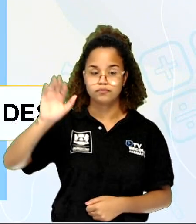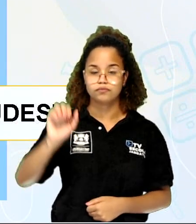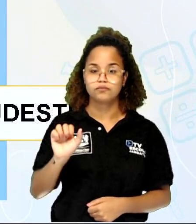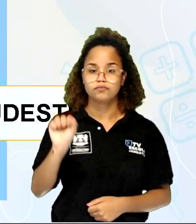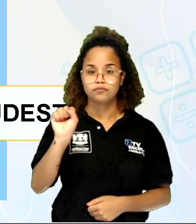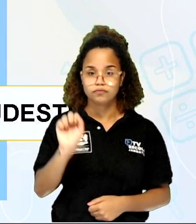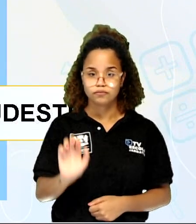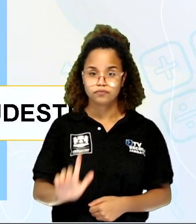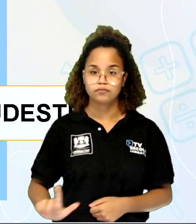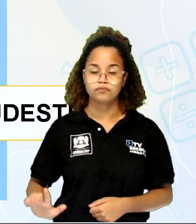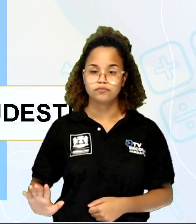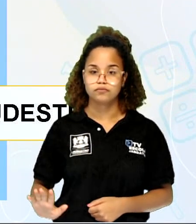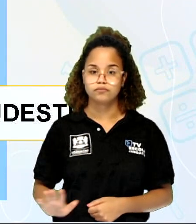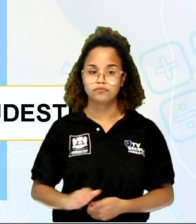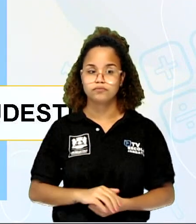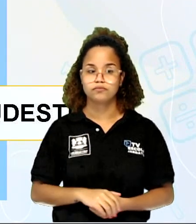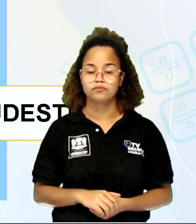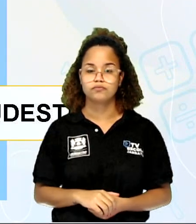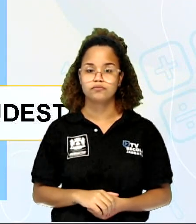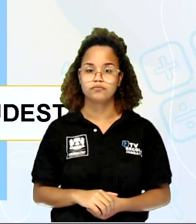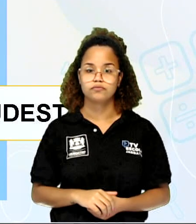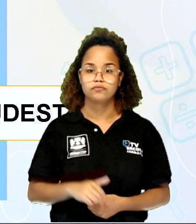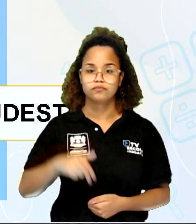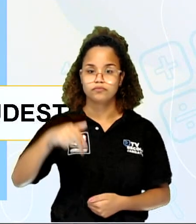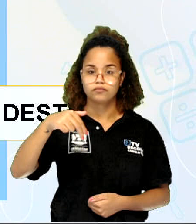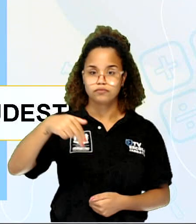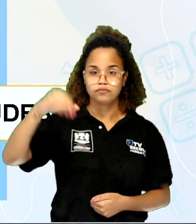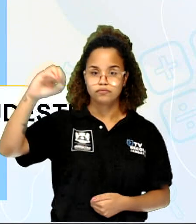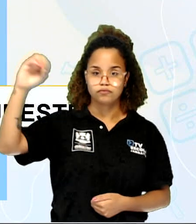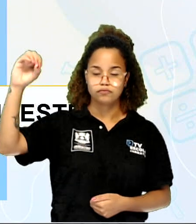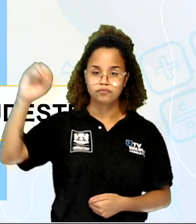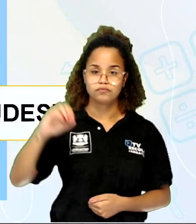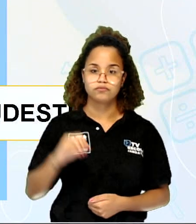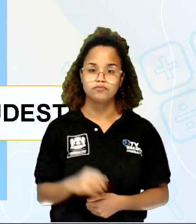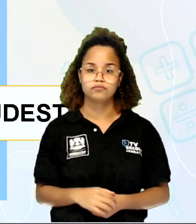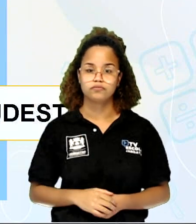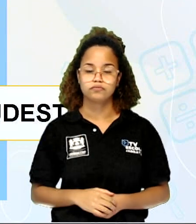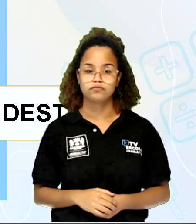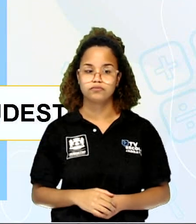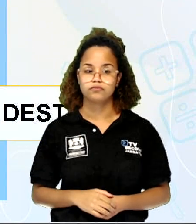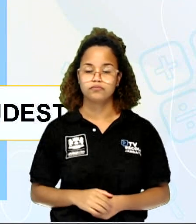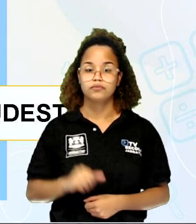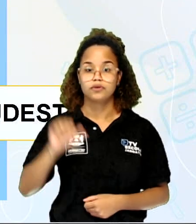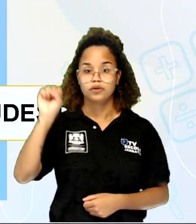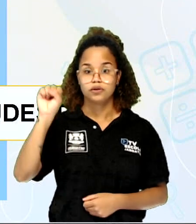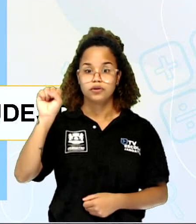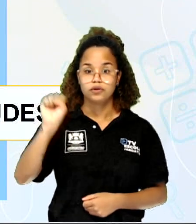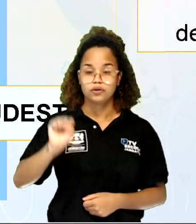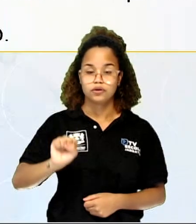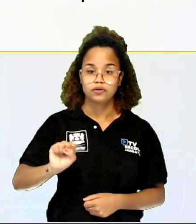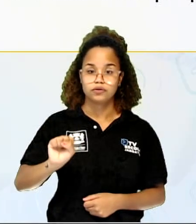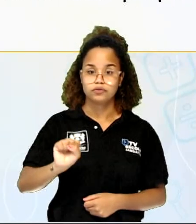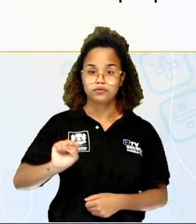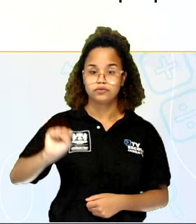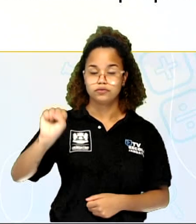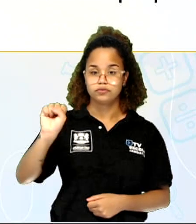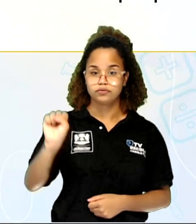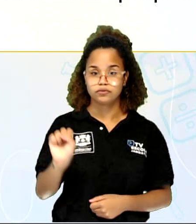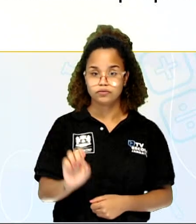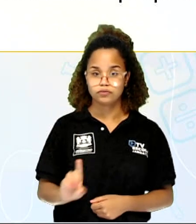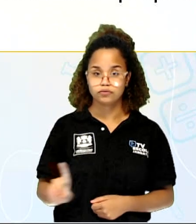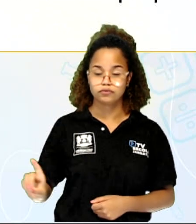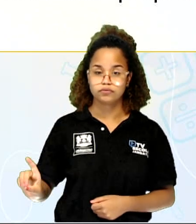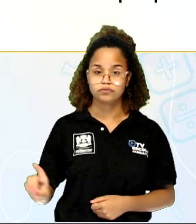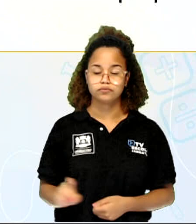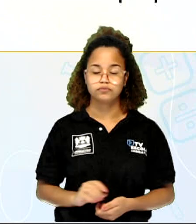Nordeste, Sudeste, Noroeste e Sudoeste. Tudo bem